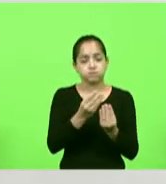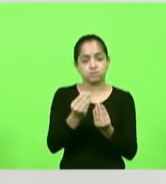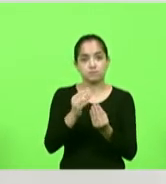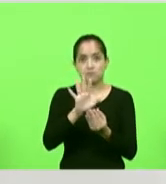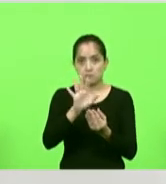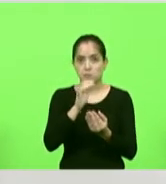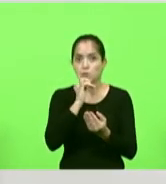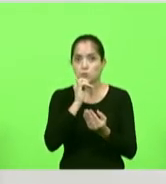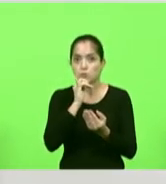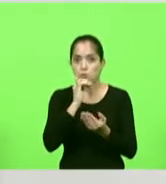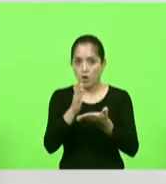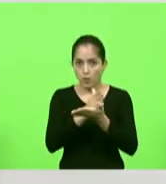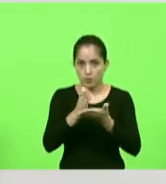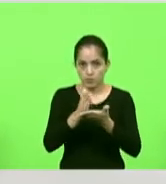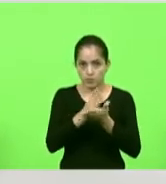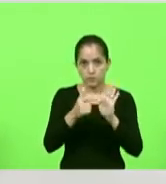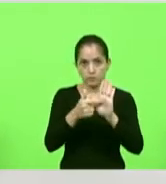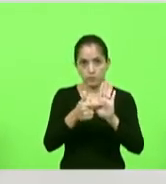exemplos que chegaram.